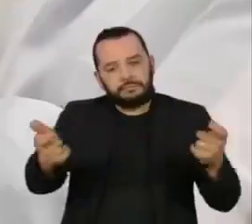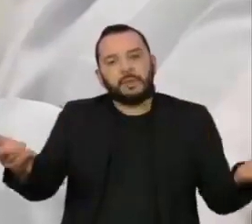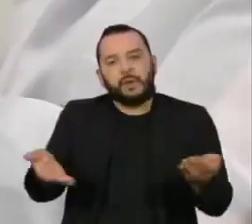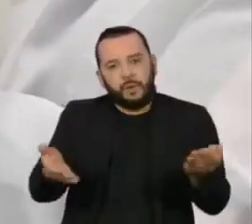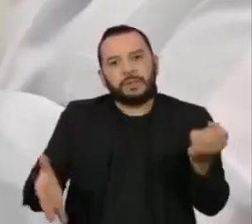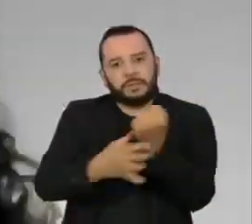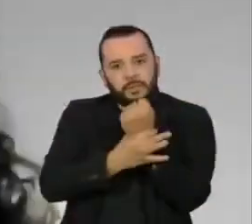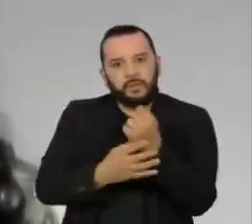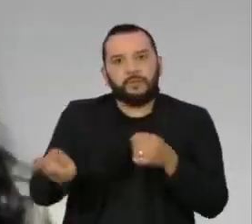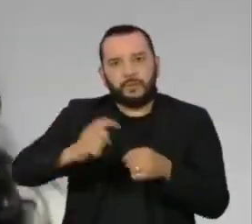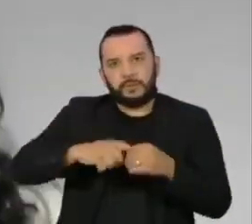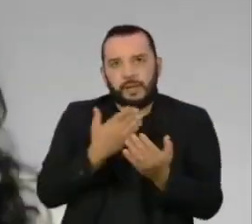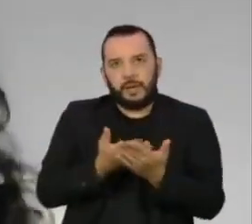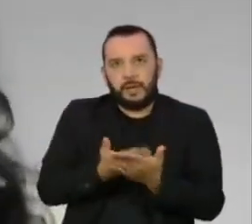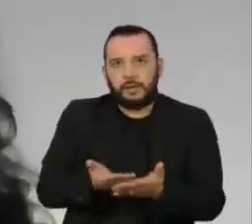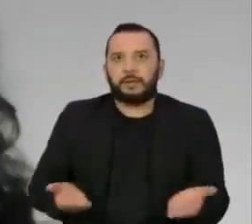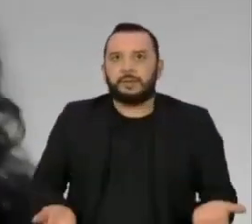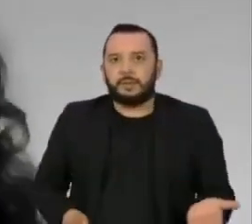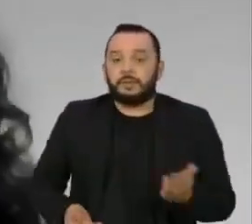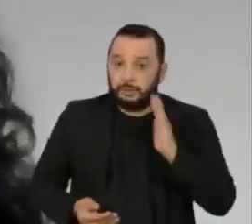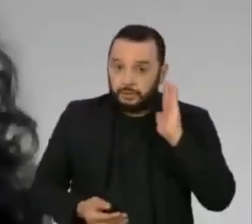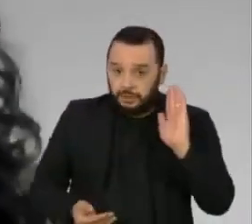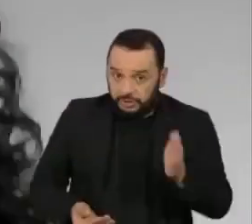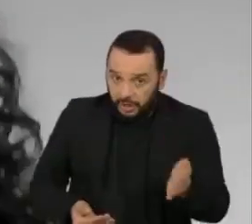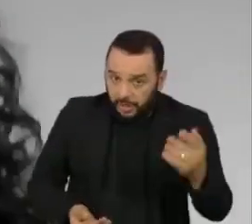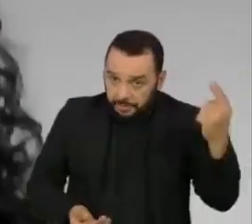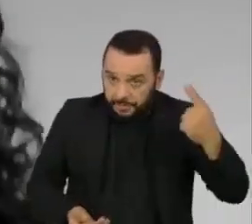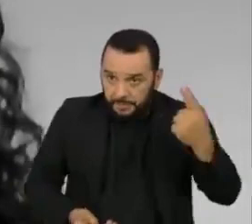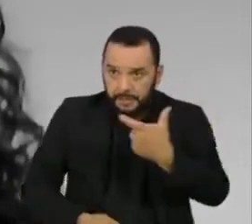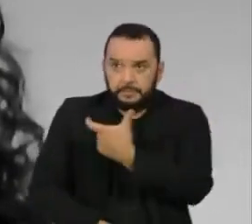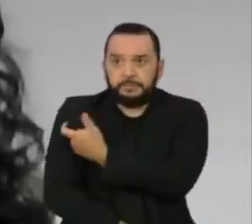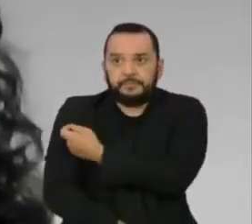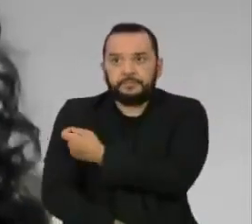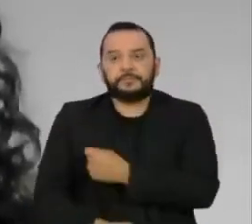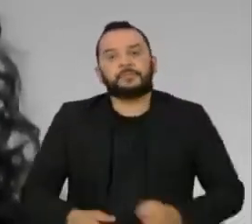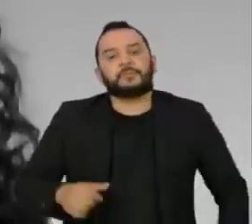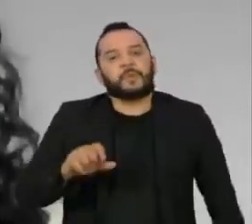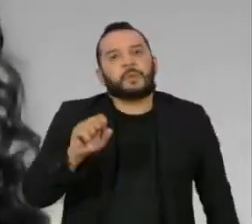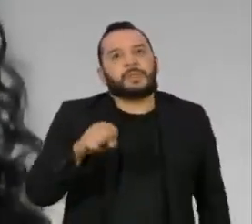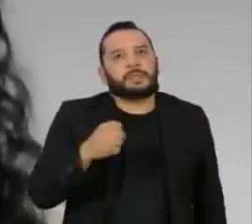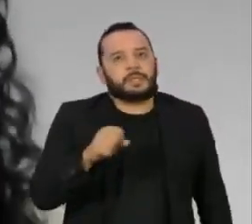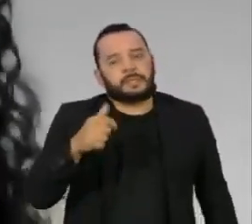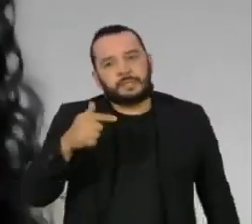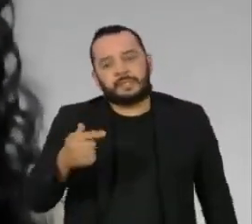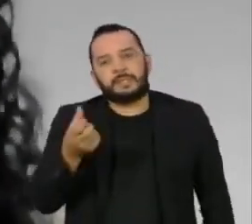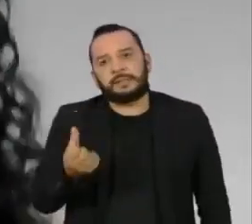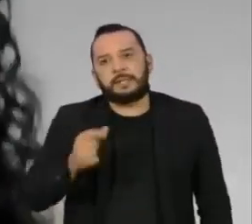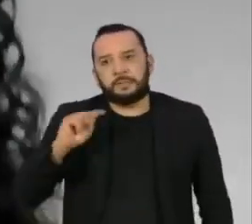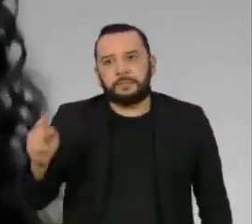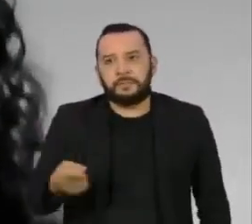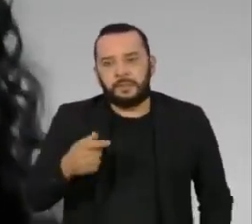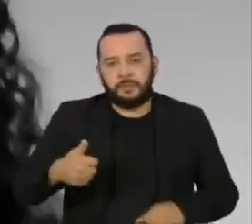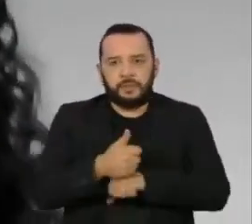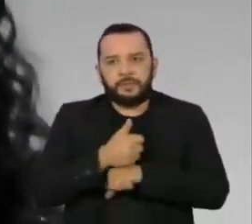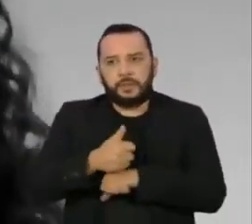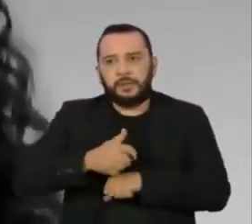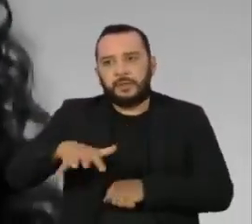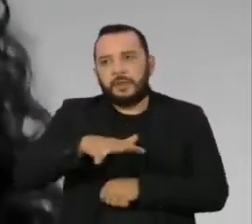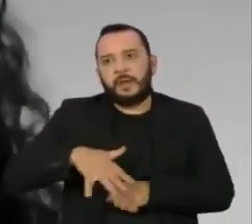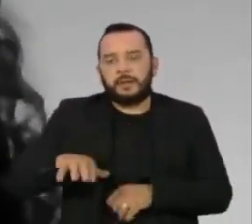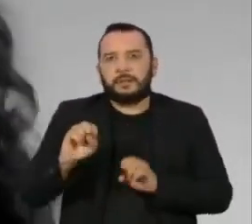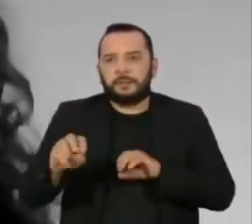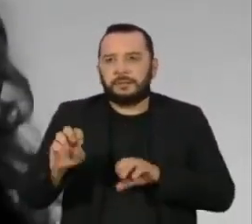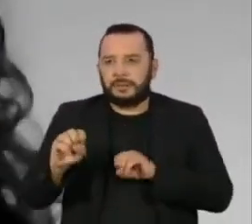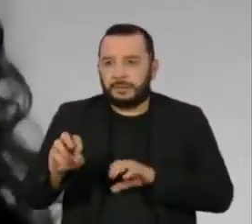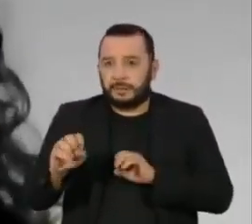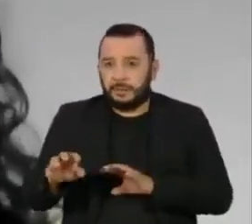atividades presenciais. Já tomaram a primeira dose 876 mil profissionais de educação, então a gente está falando